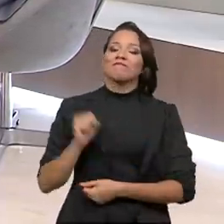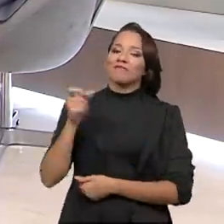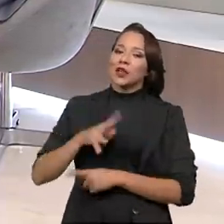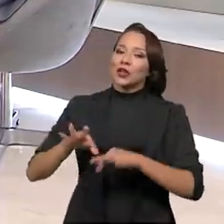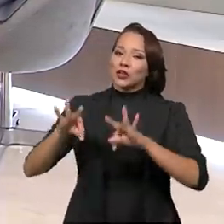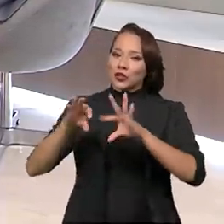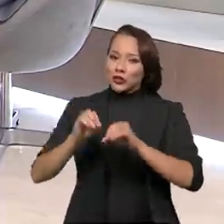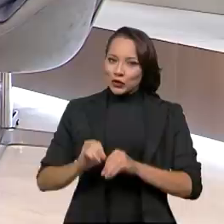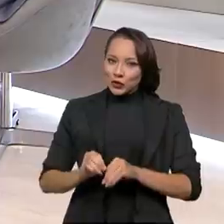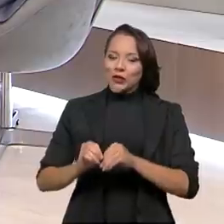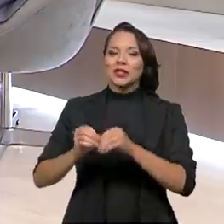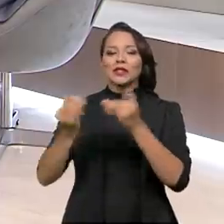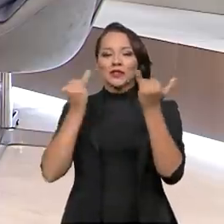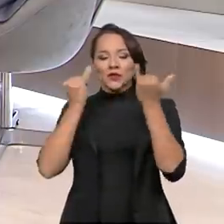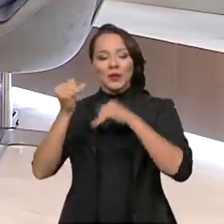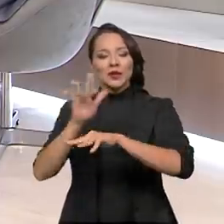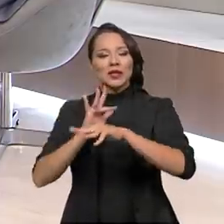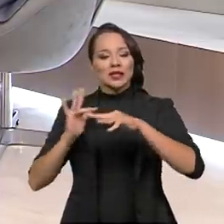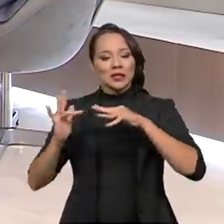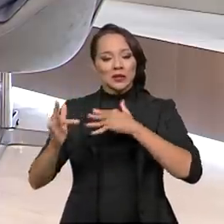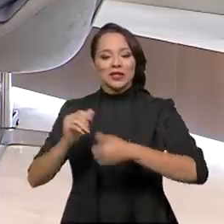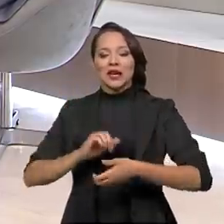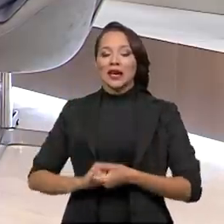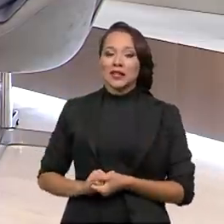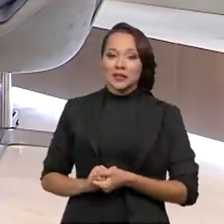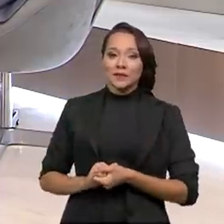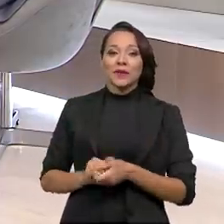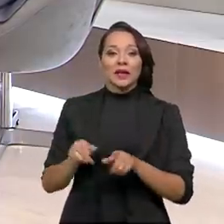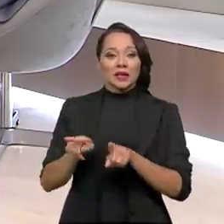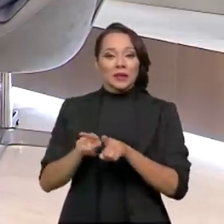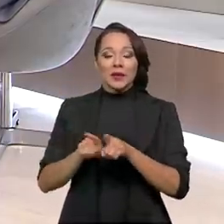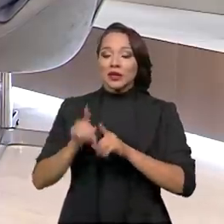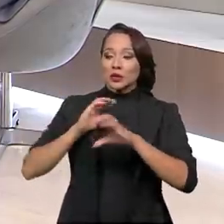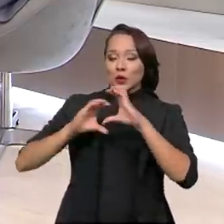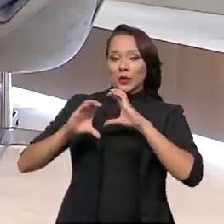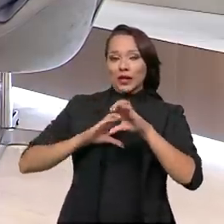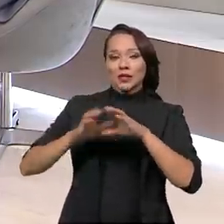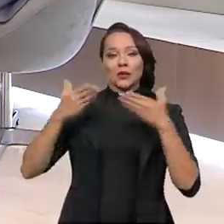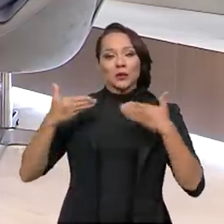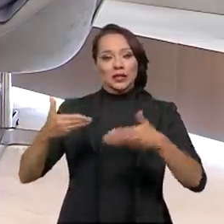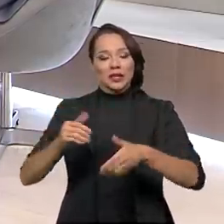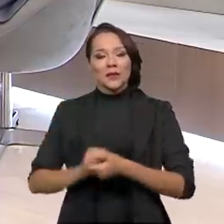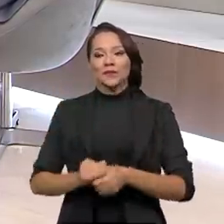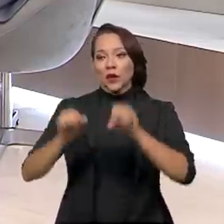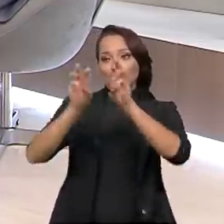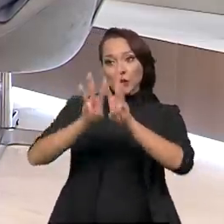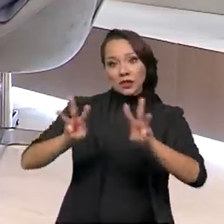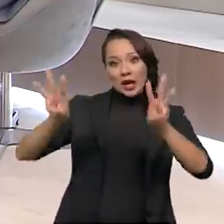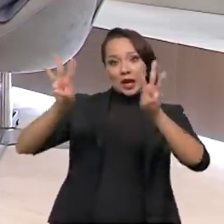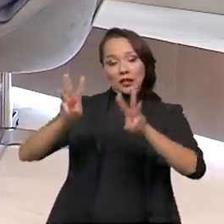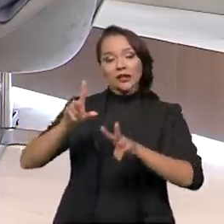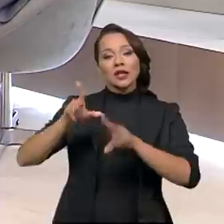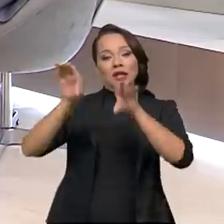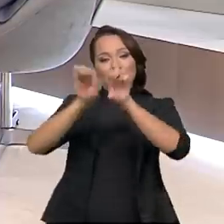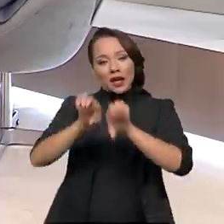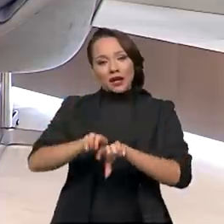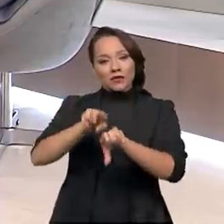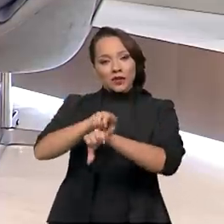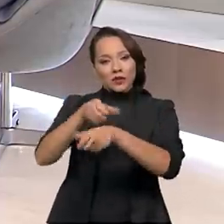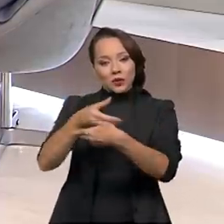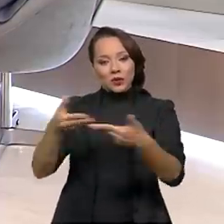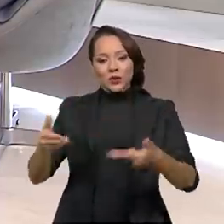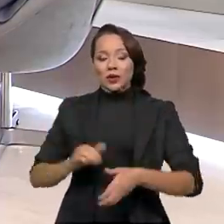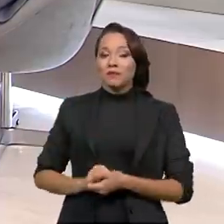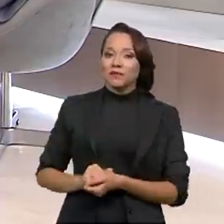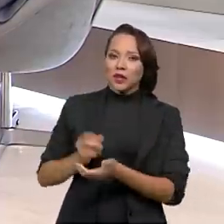estão nas redes sociais, nos veículos de comunicação do Ministério, então, no site do Ministério da Infraestrutura, que, inclusive,